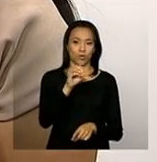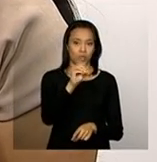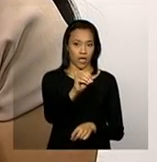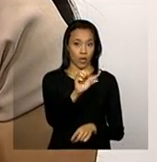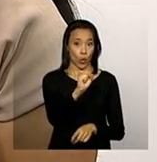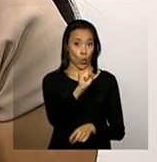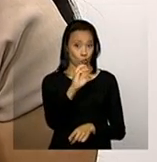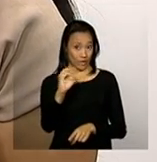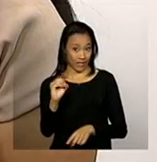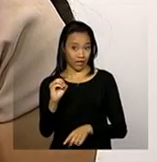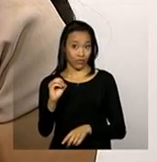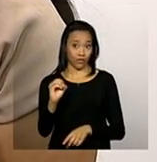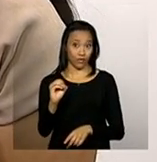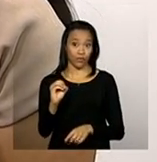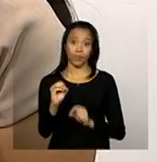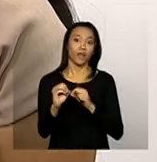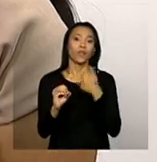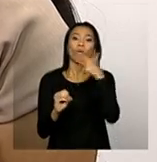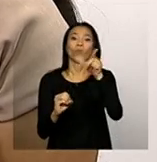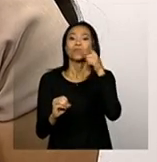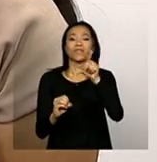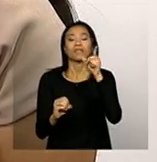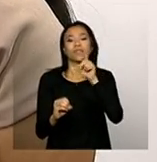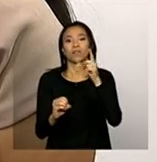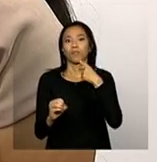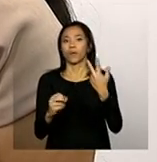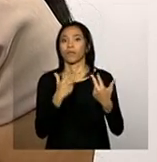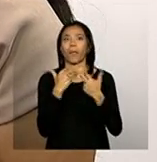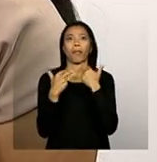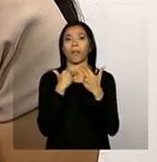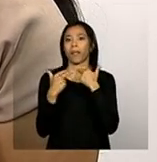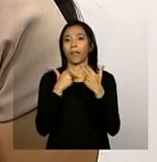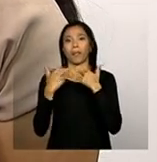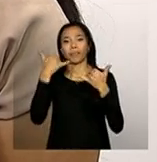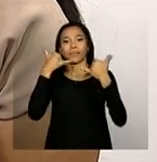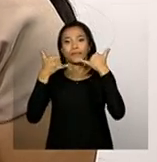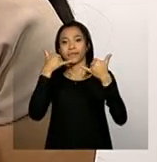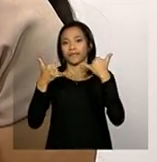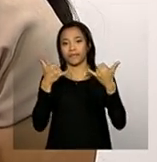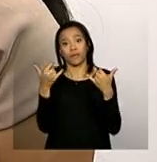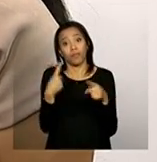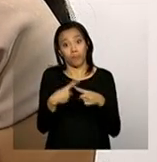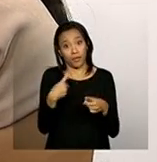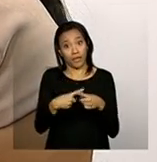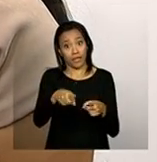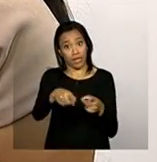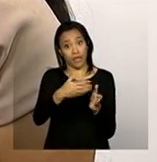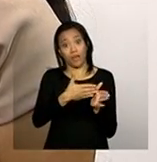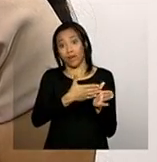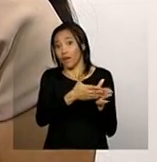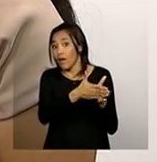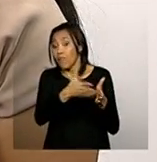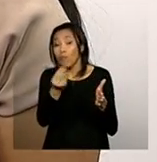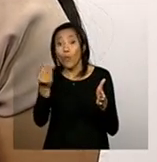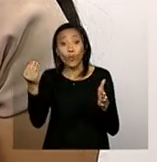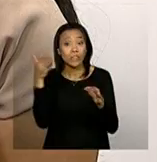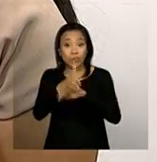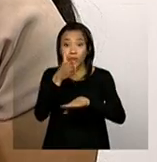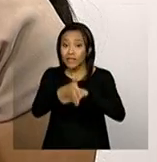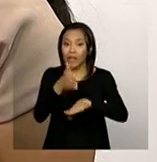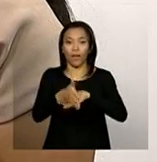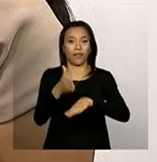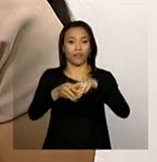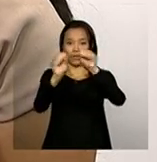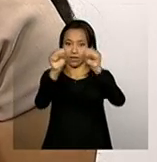ele não consiga alegar porque tem muitos acessos, porque o CENSO, ele provoca muitos acessos ao sistema. Então,